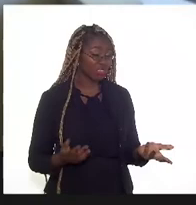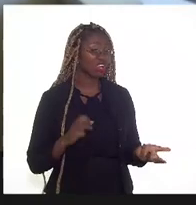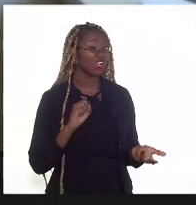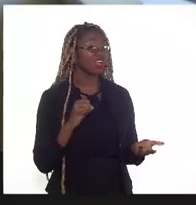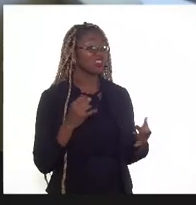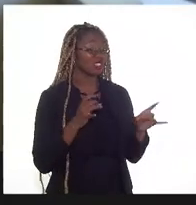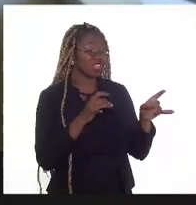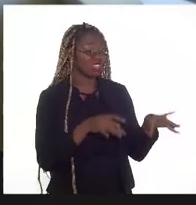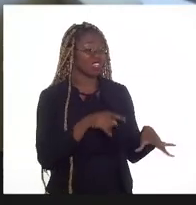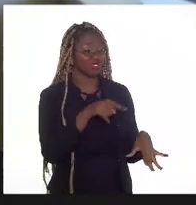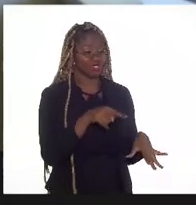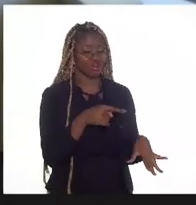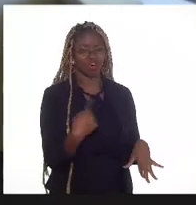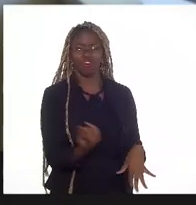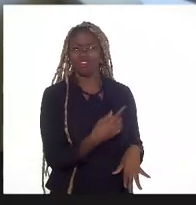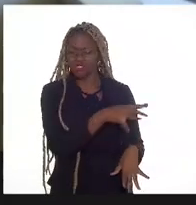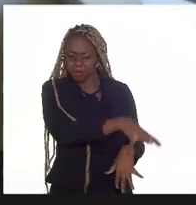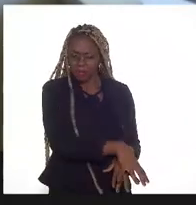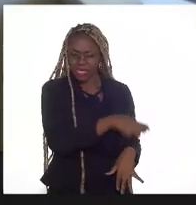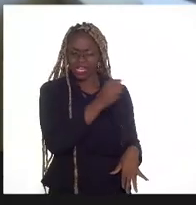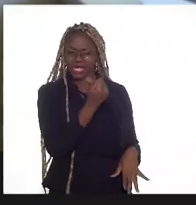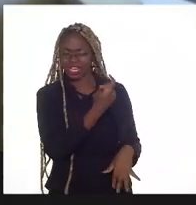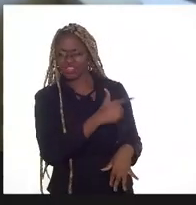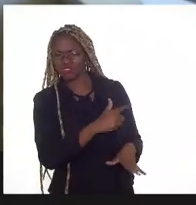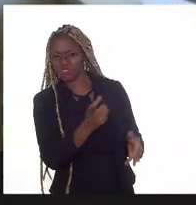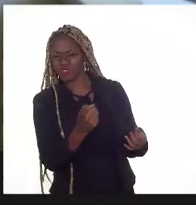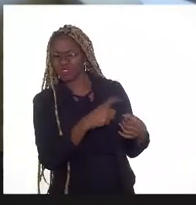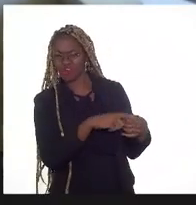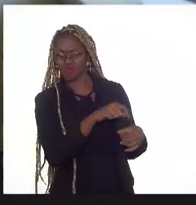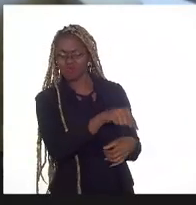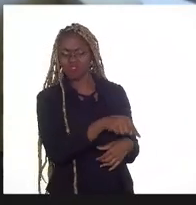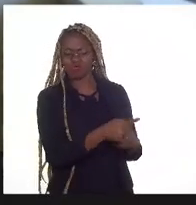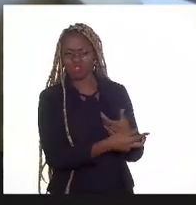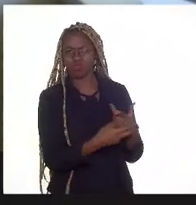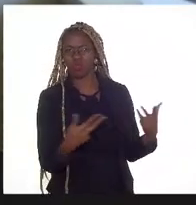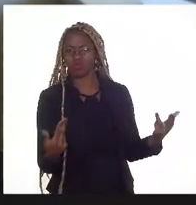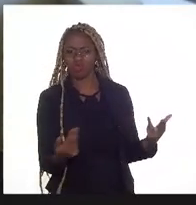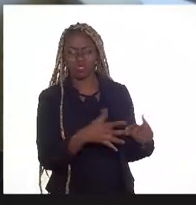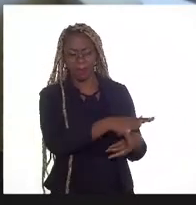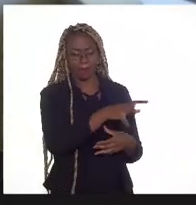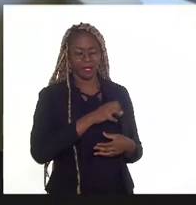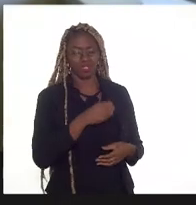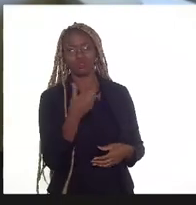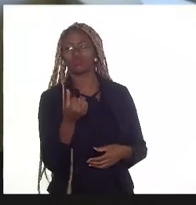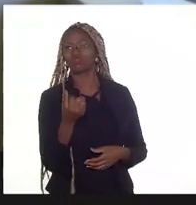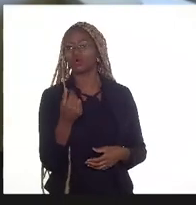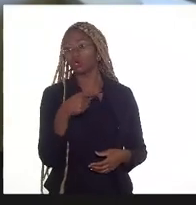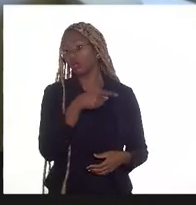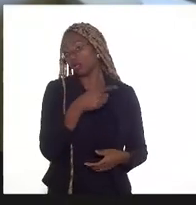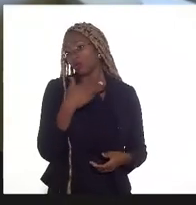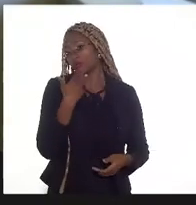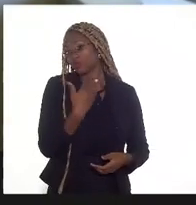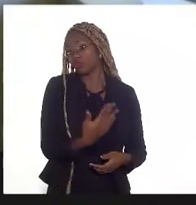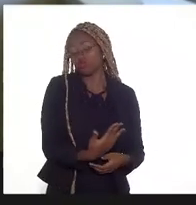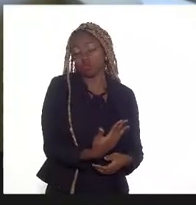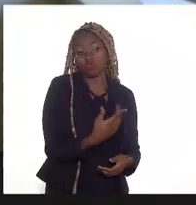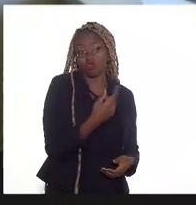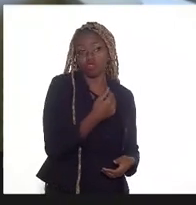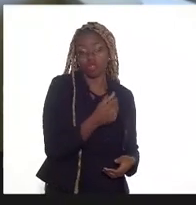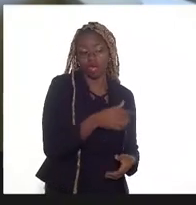recupera alguma coisa em relação do valor previamente que ela cobrou para retirar e não retirou.